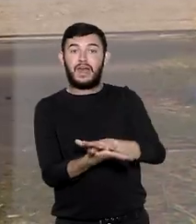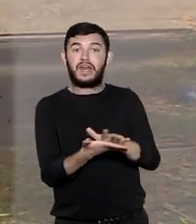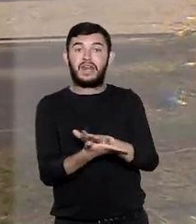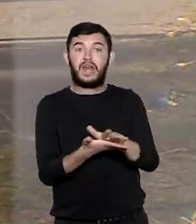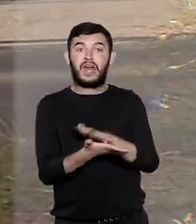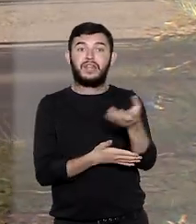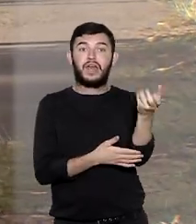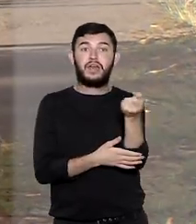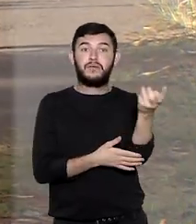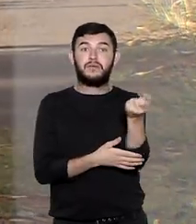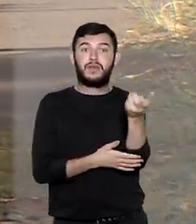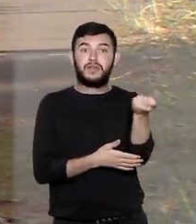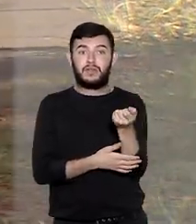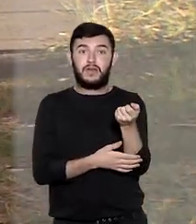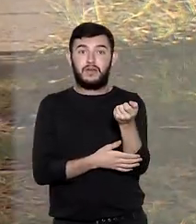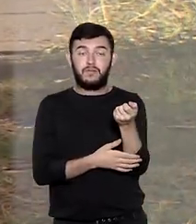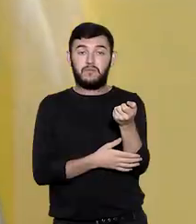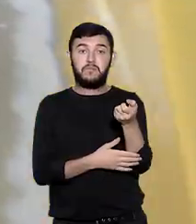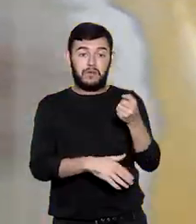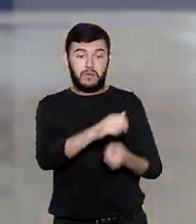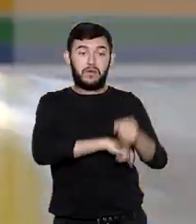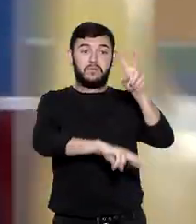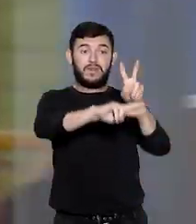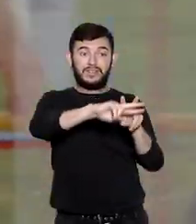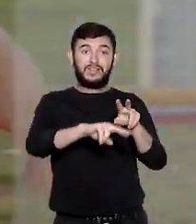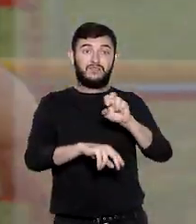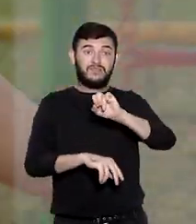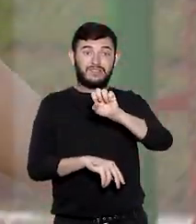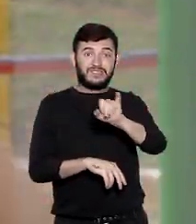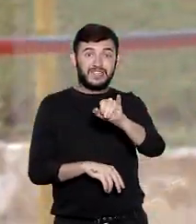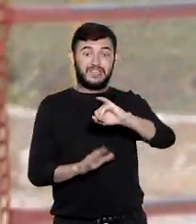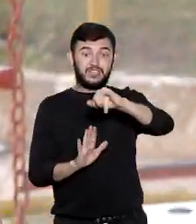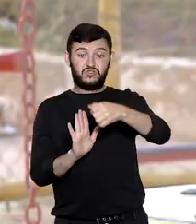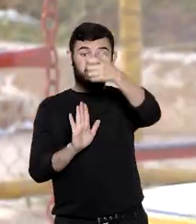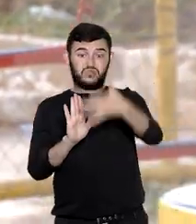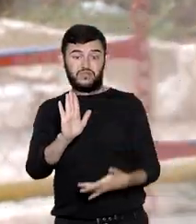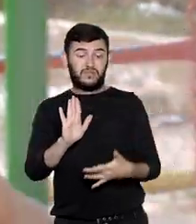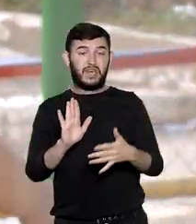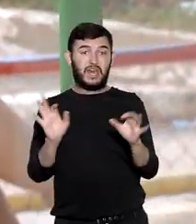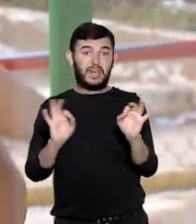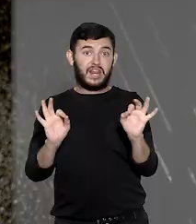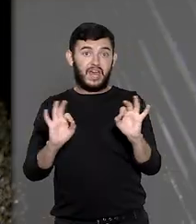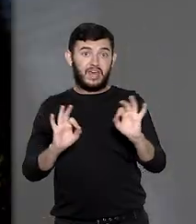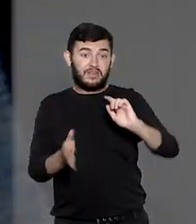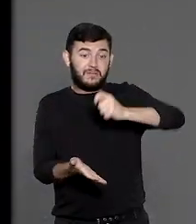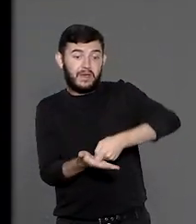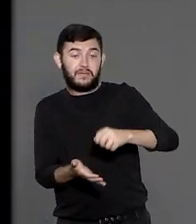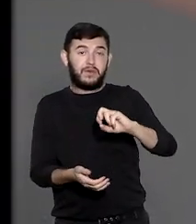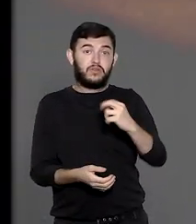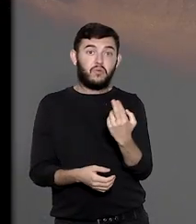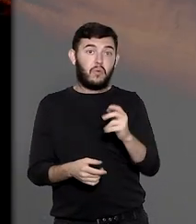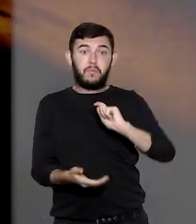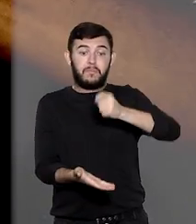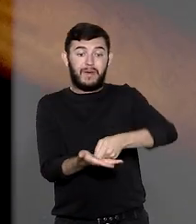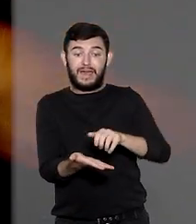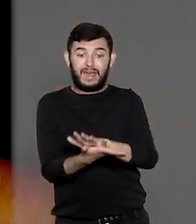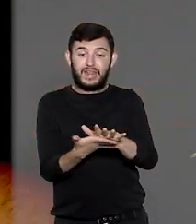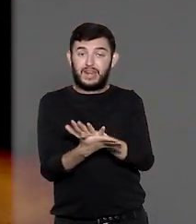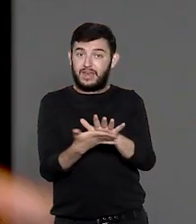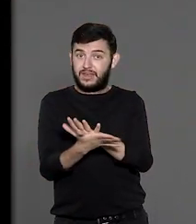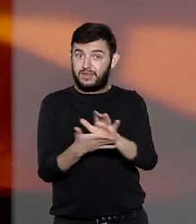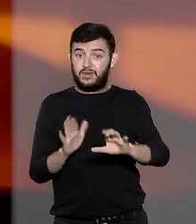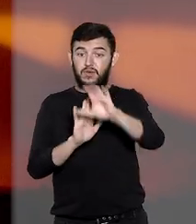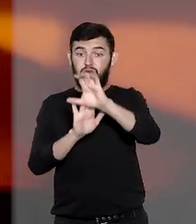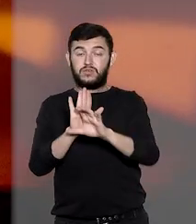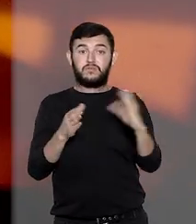ser condenado à prisão se não quitar o débito ou não justificar a impossibilidade. Pelo Código de Processo Civil,